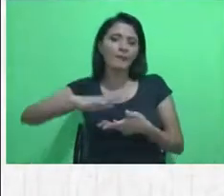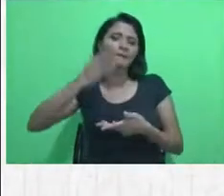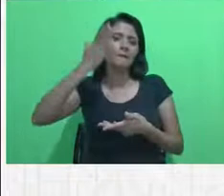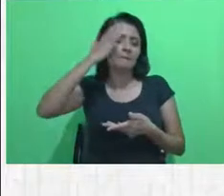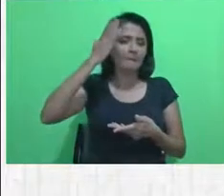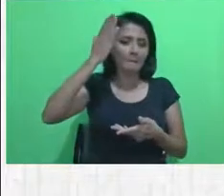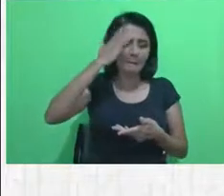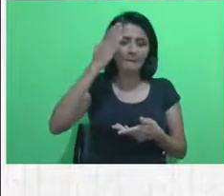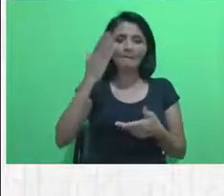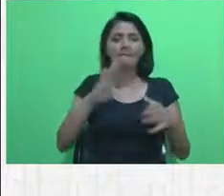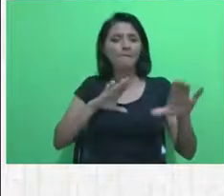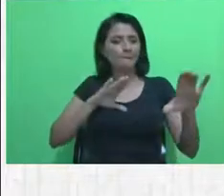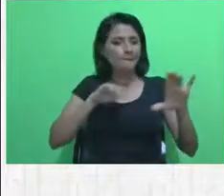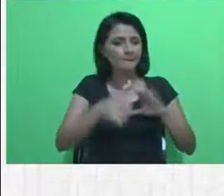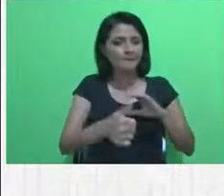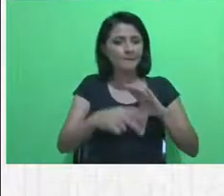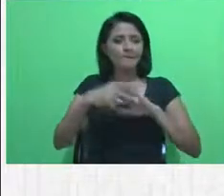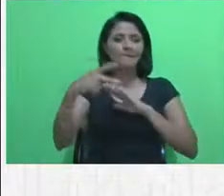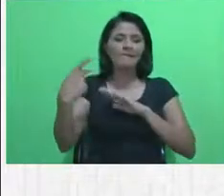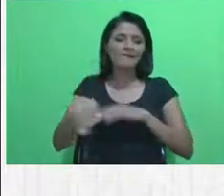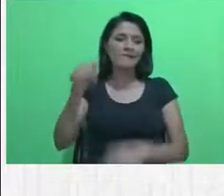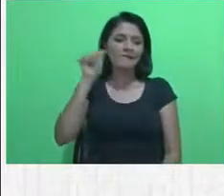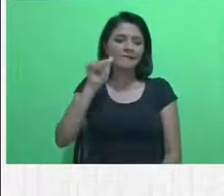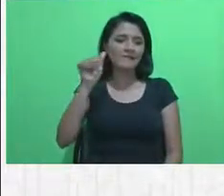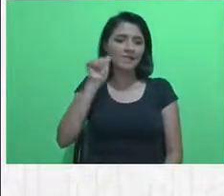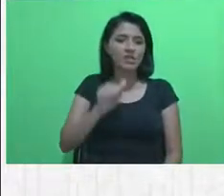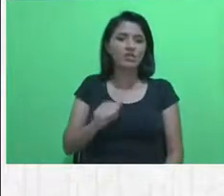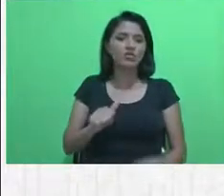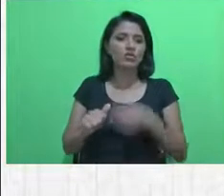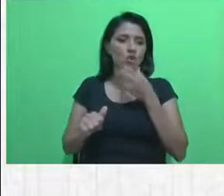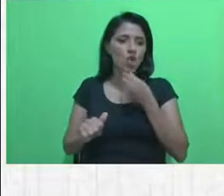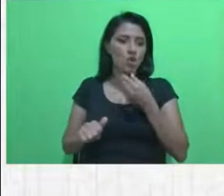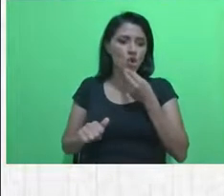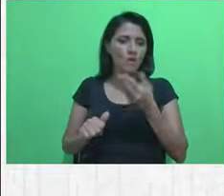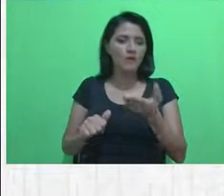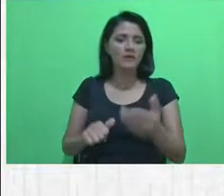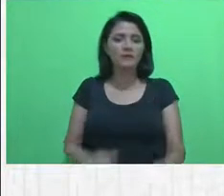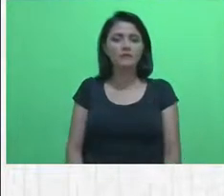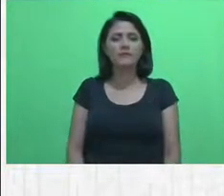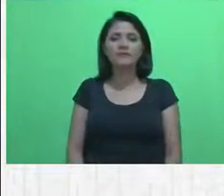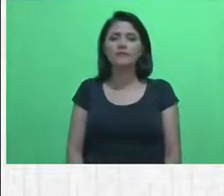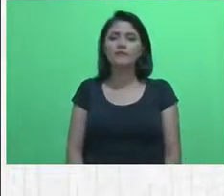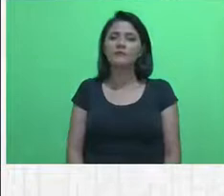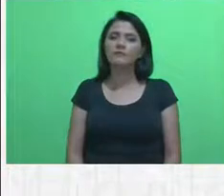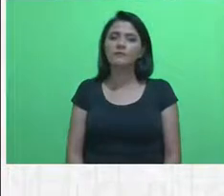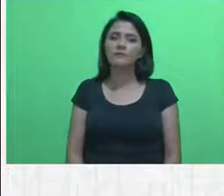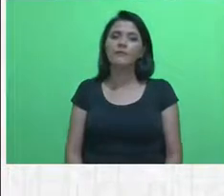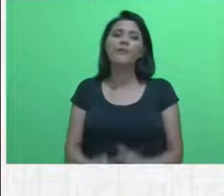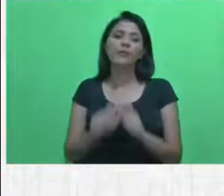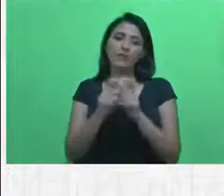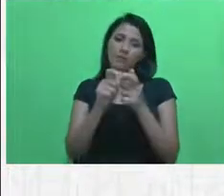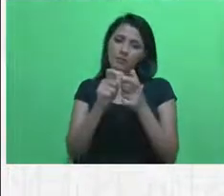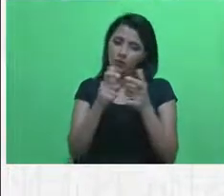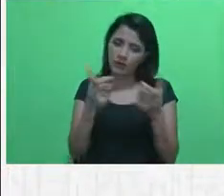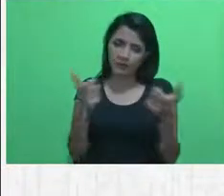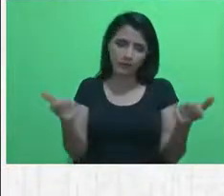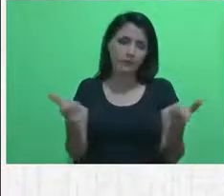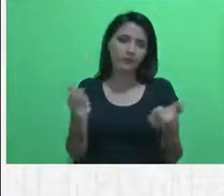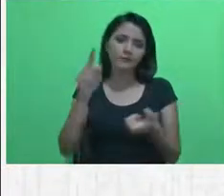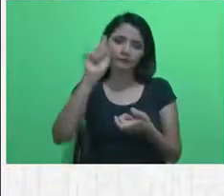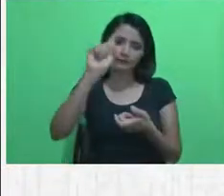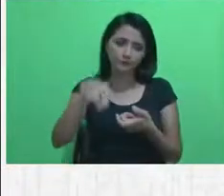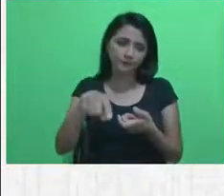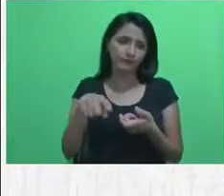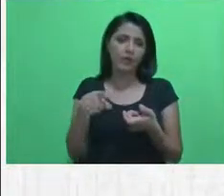formações das alunas e dos alunos, e, predominantemente, assistência e serviço